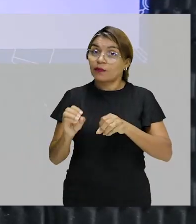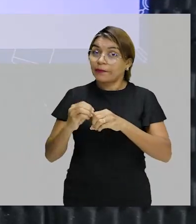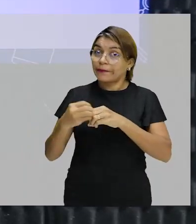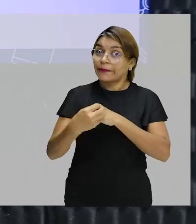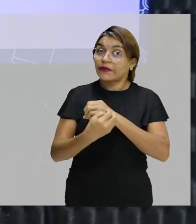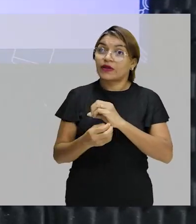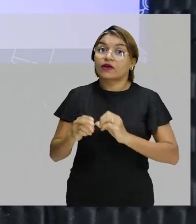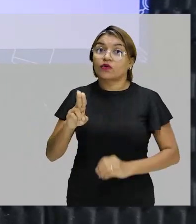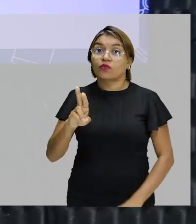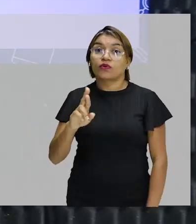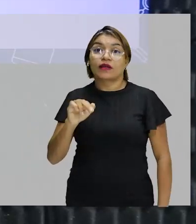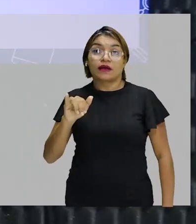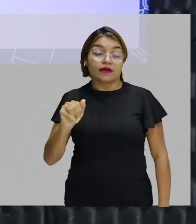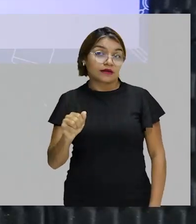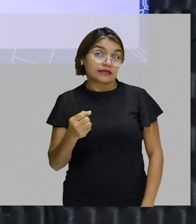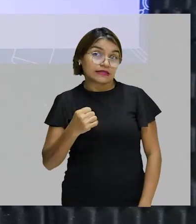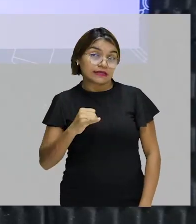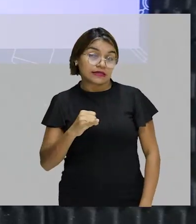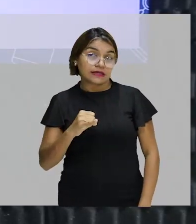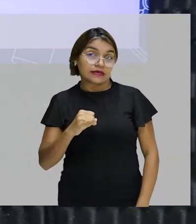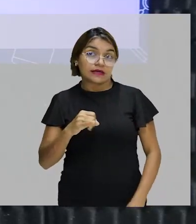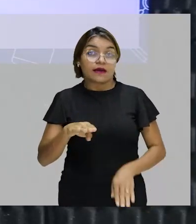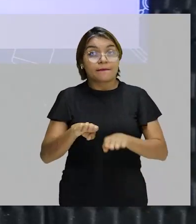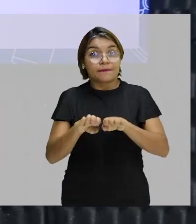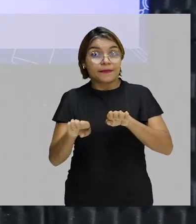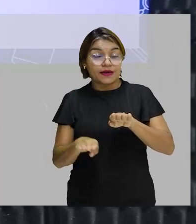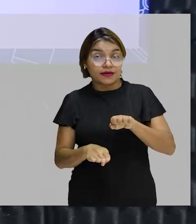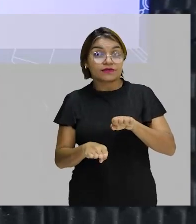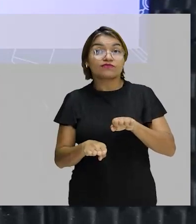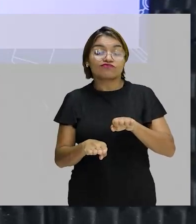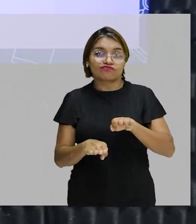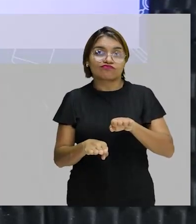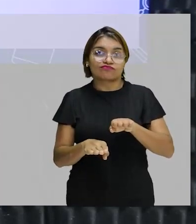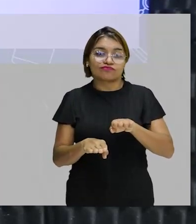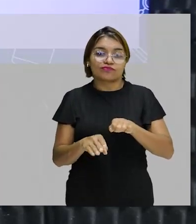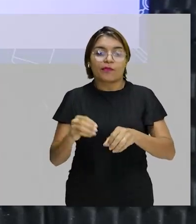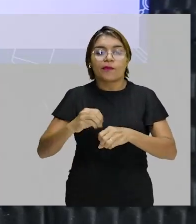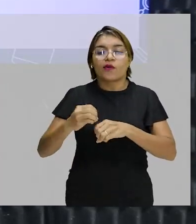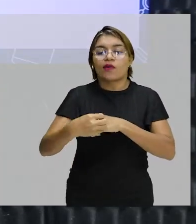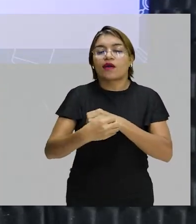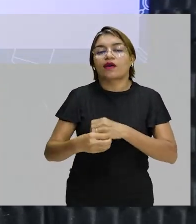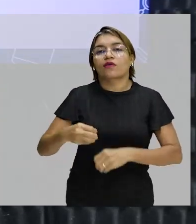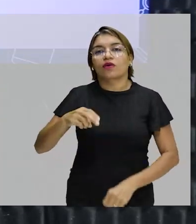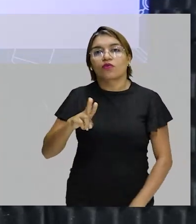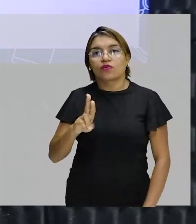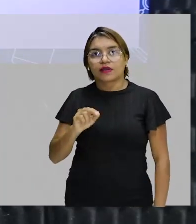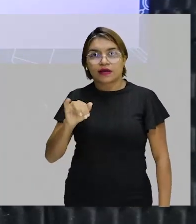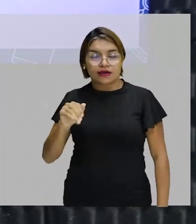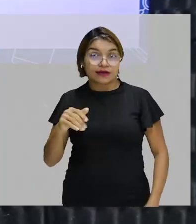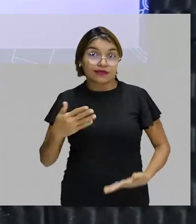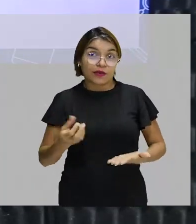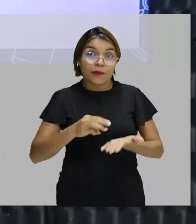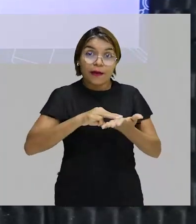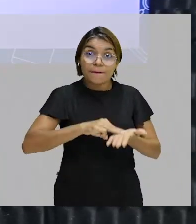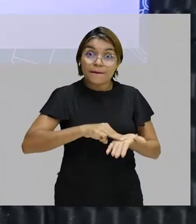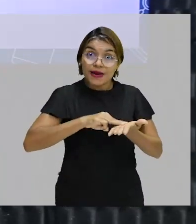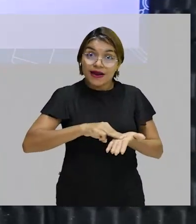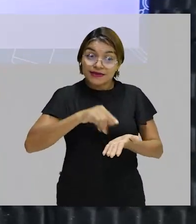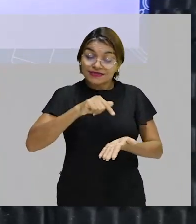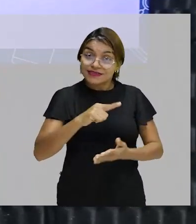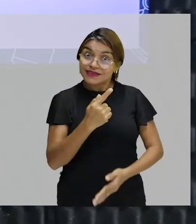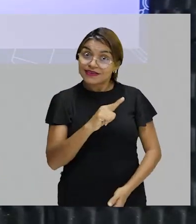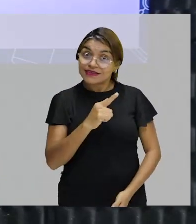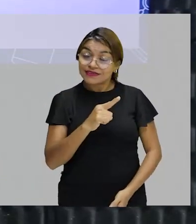de ureia. Se nós temos menos de 1 mol de moléculas de ureia, é claro que a massa em gramas, a